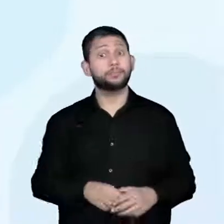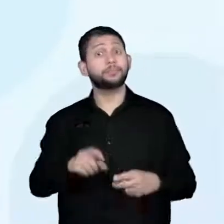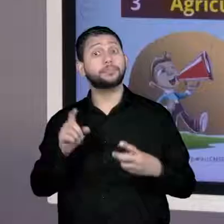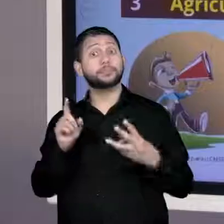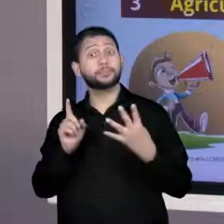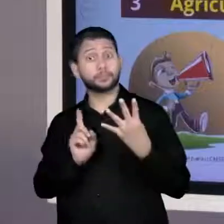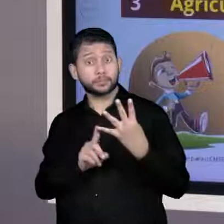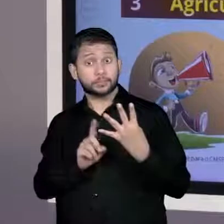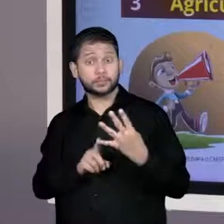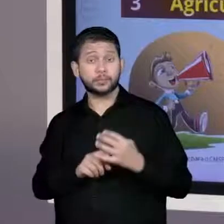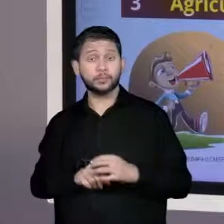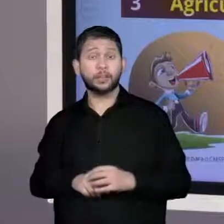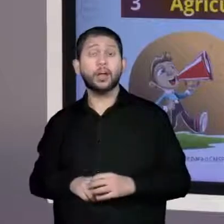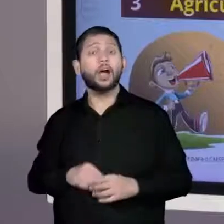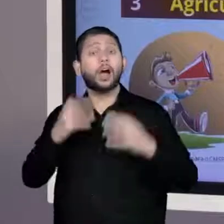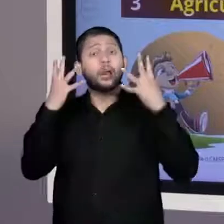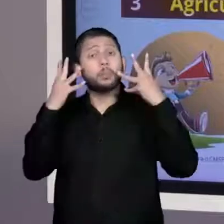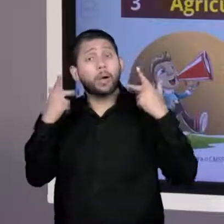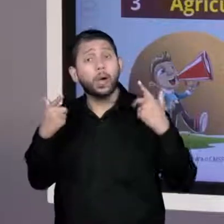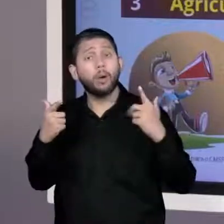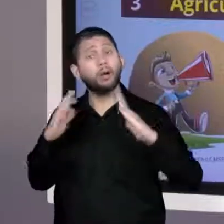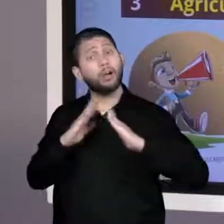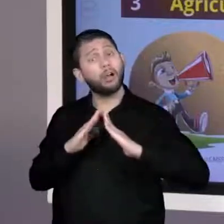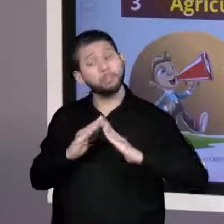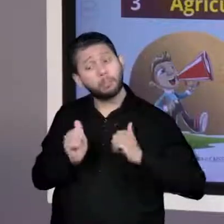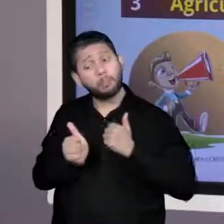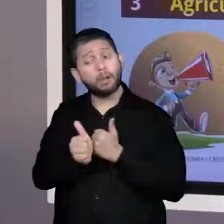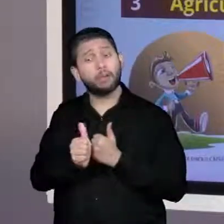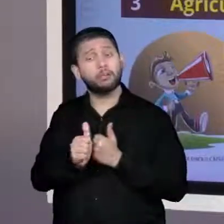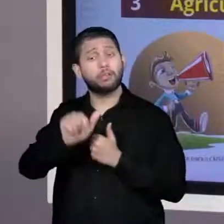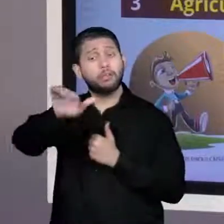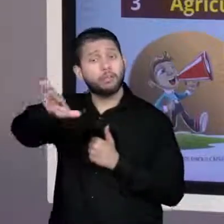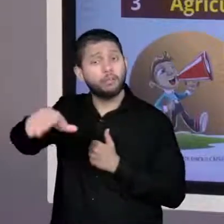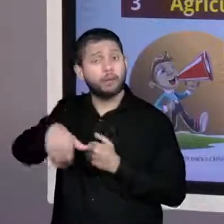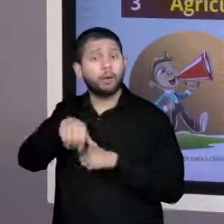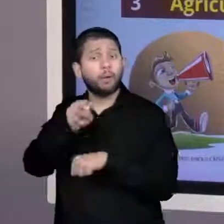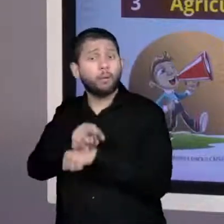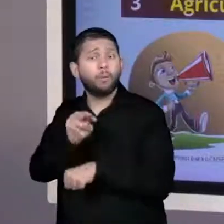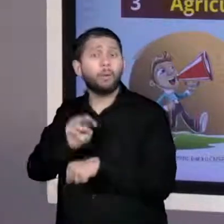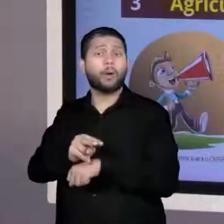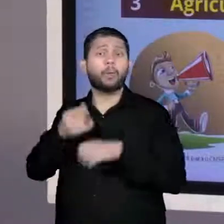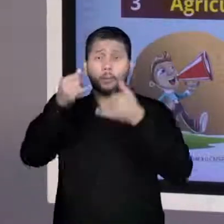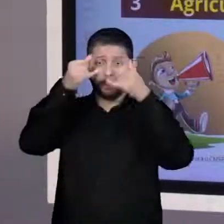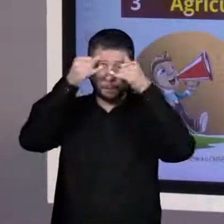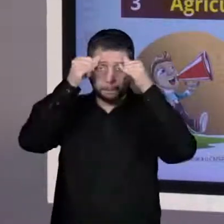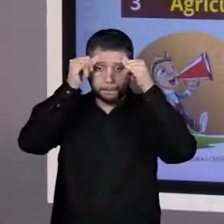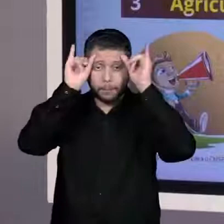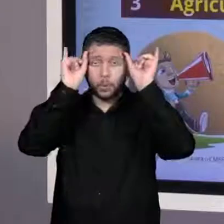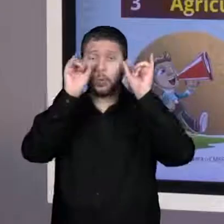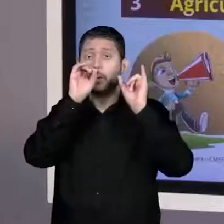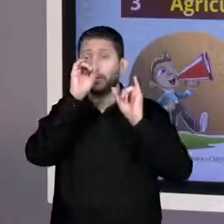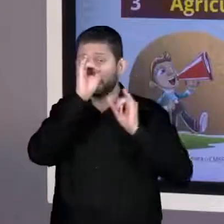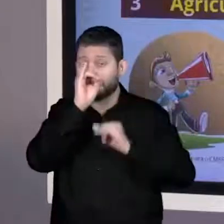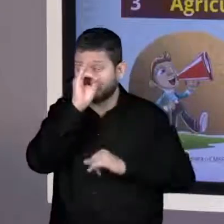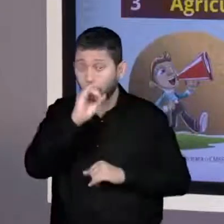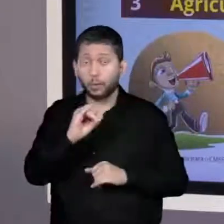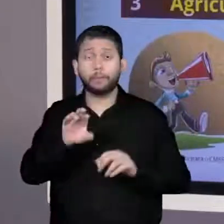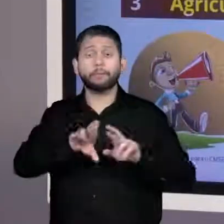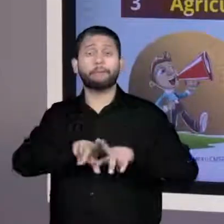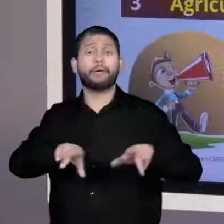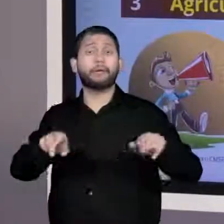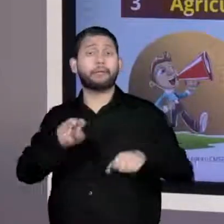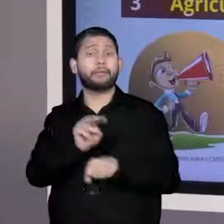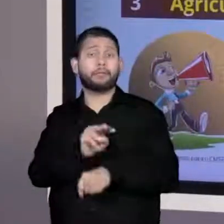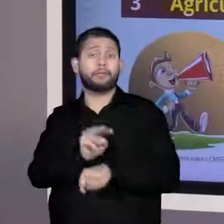criar, domestificar esse animal. Então, a criação do boi, dos gados. Então, ele começa a